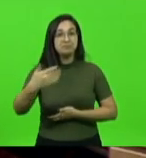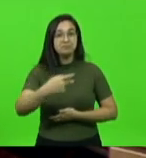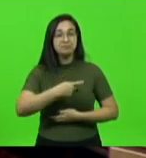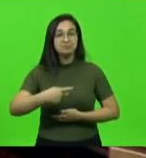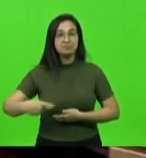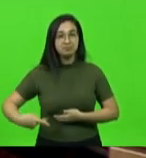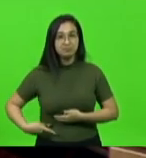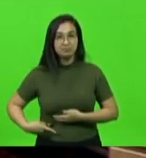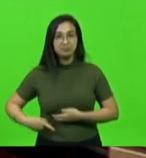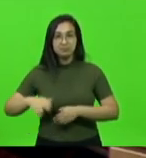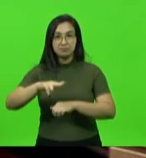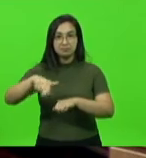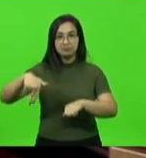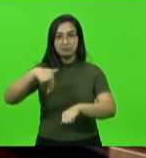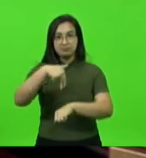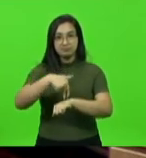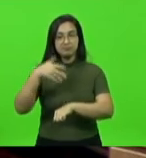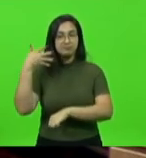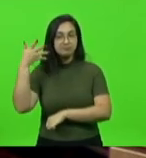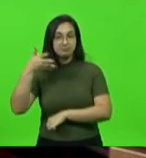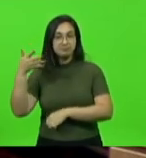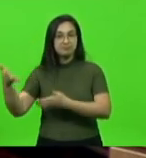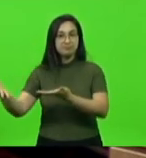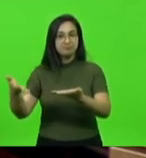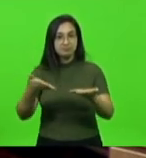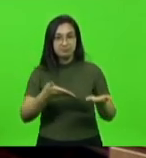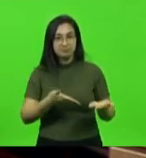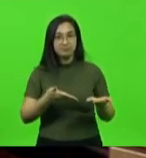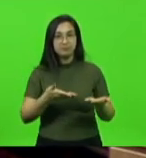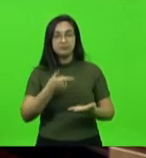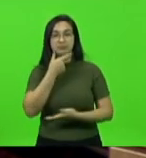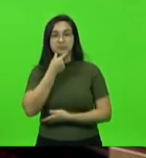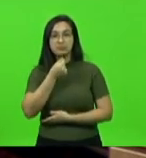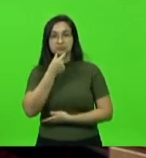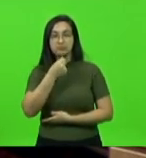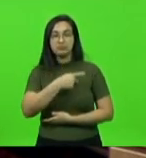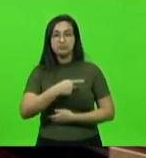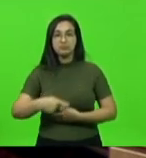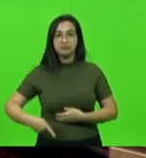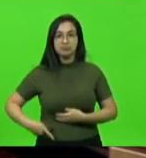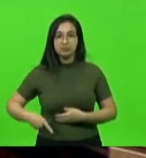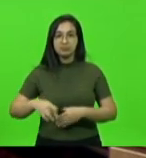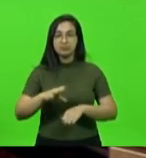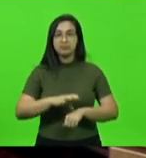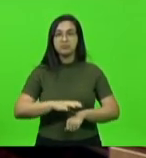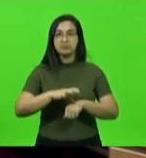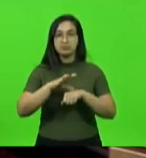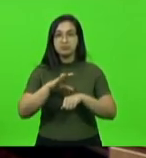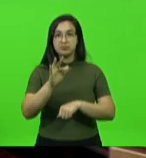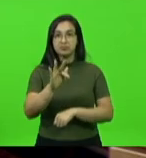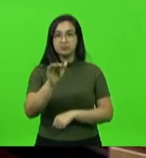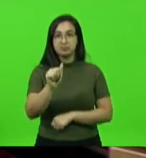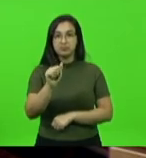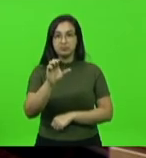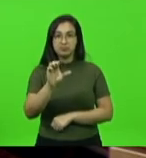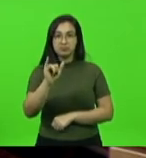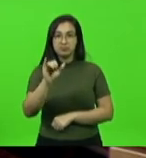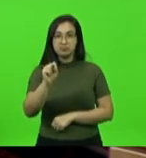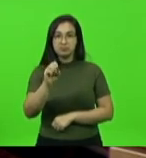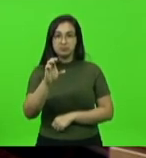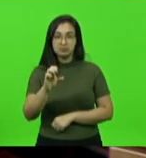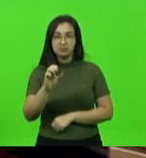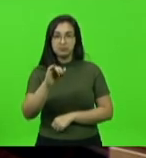para fazer o uso da palavra, em nome dos homenageados, o senhor presidente do Conselho Superior da FASISC, Johnny Zulauf.